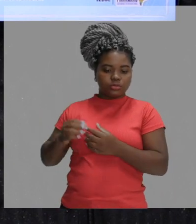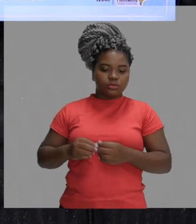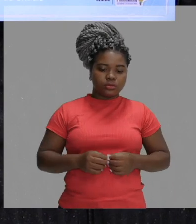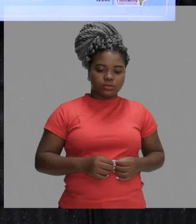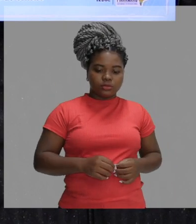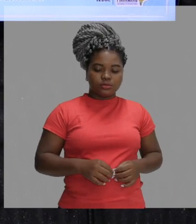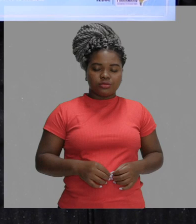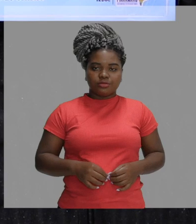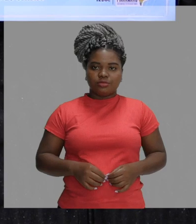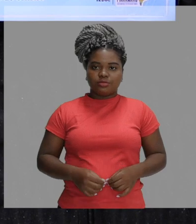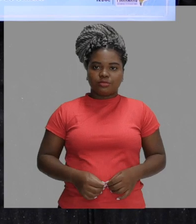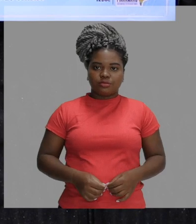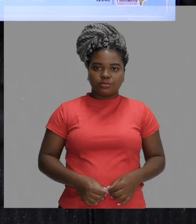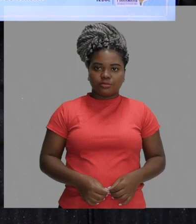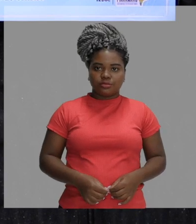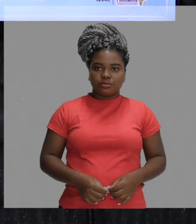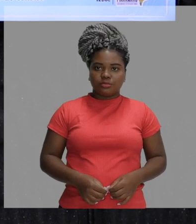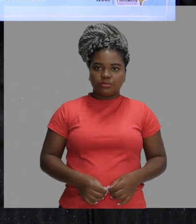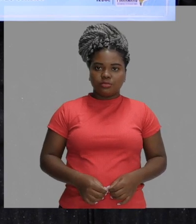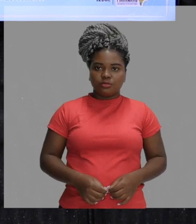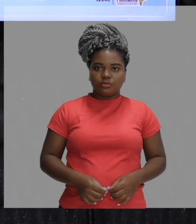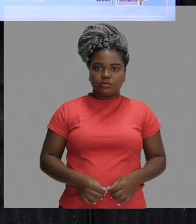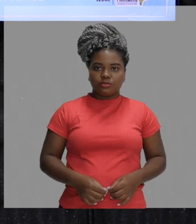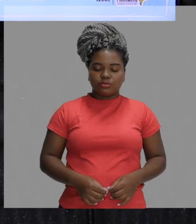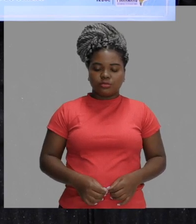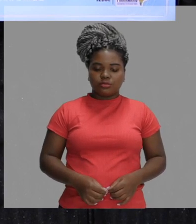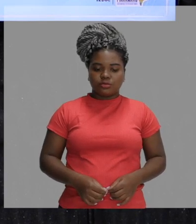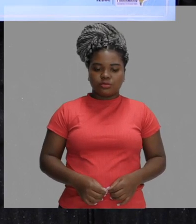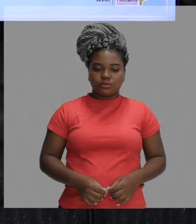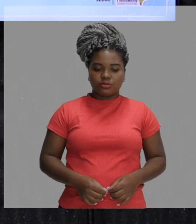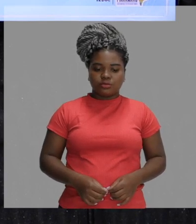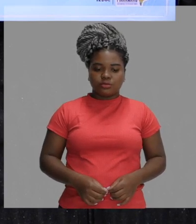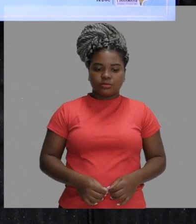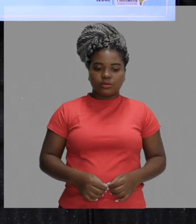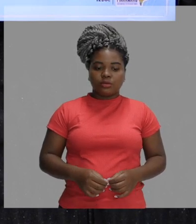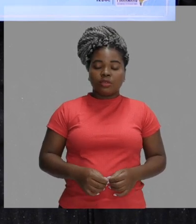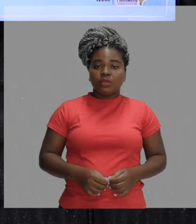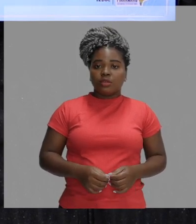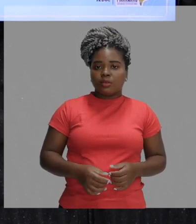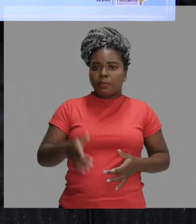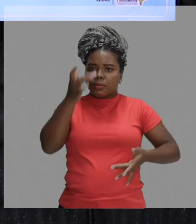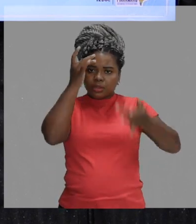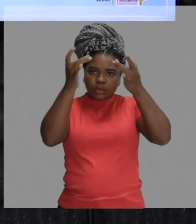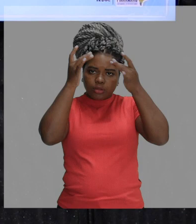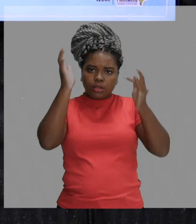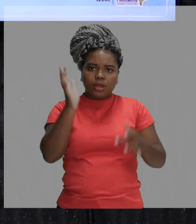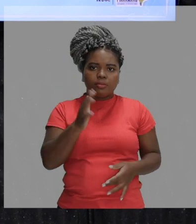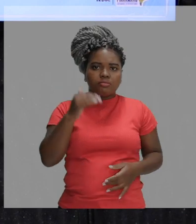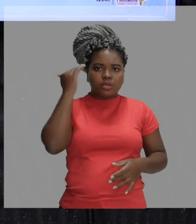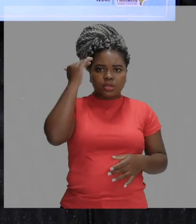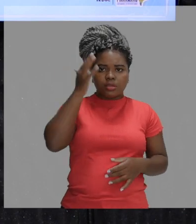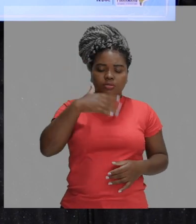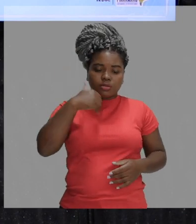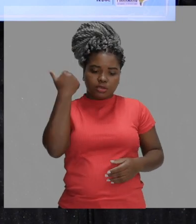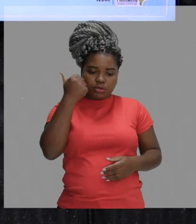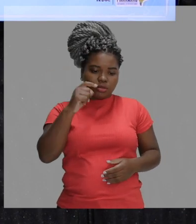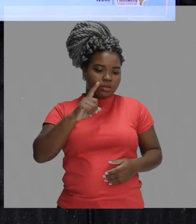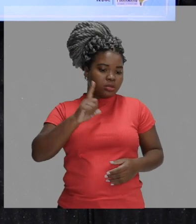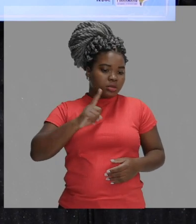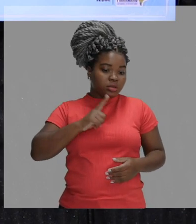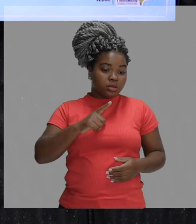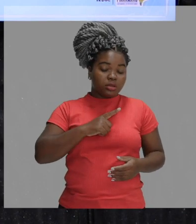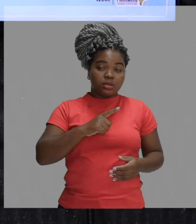e o P é a distância do objeto ao orifício. Ok? Então para a gente finalizar vamos fazer uma questão simples.